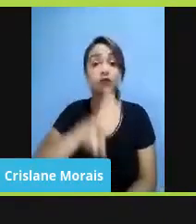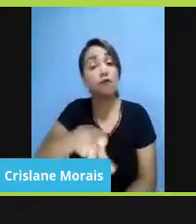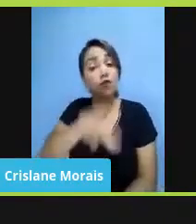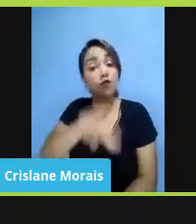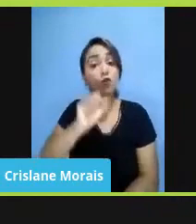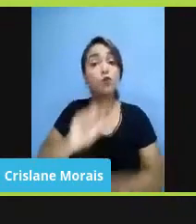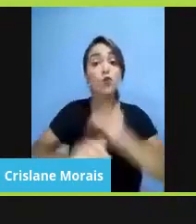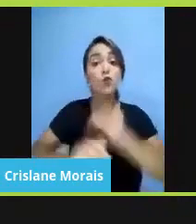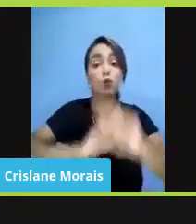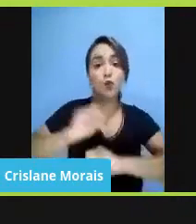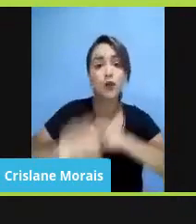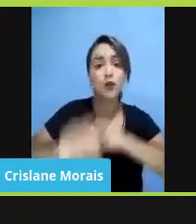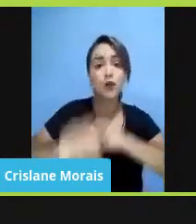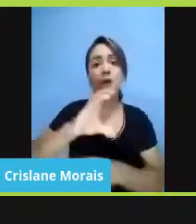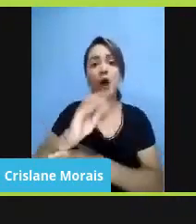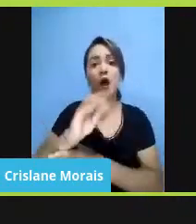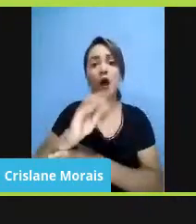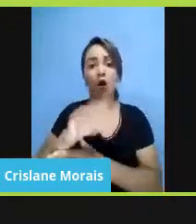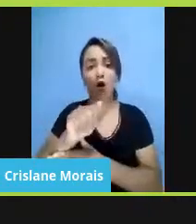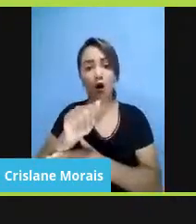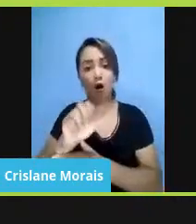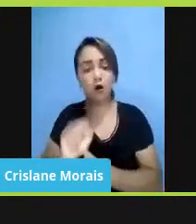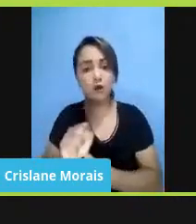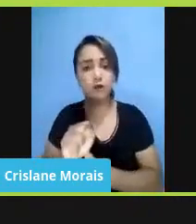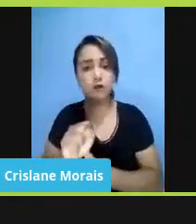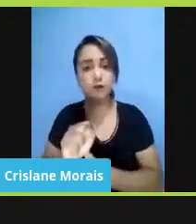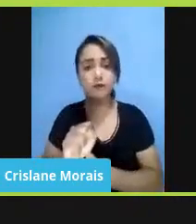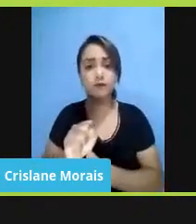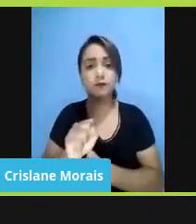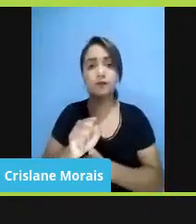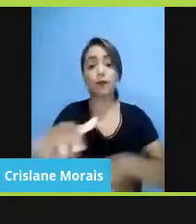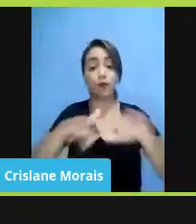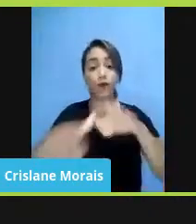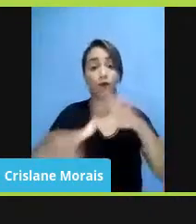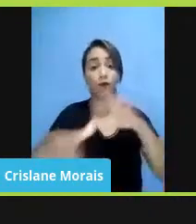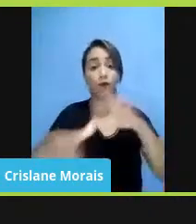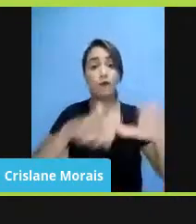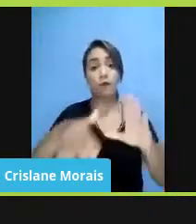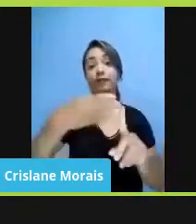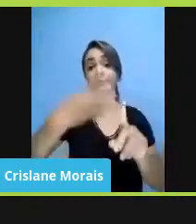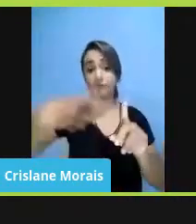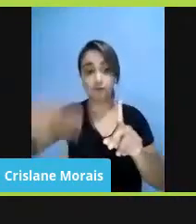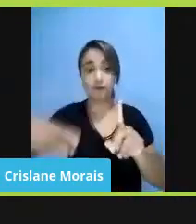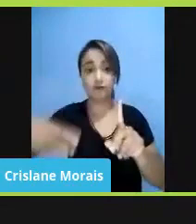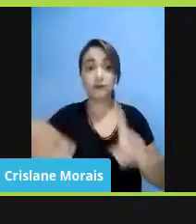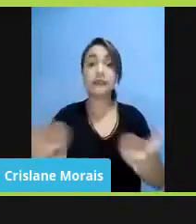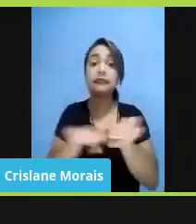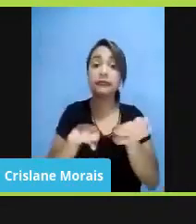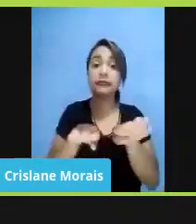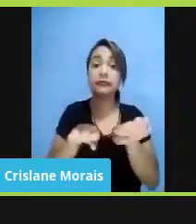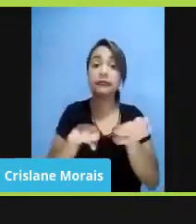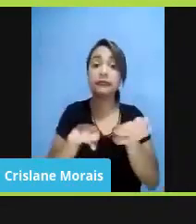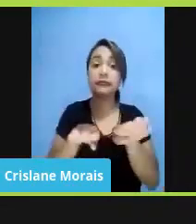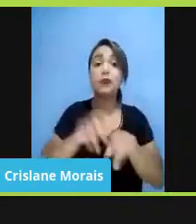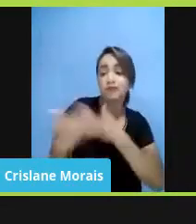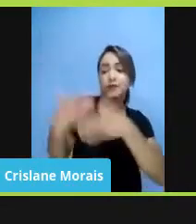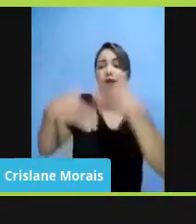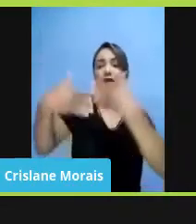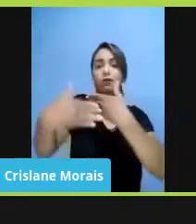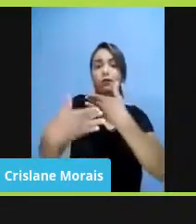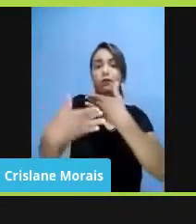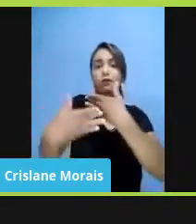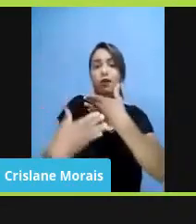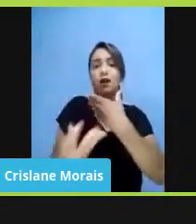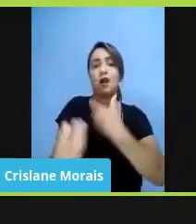pelas cotas raciais, ou pelo movimento LGBT e que mais. E o processo de interiorização das